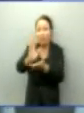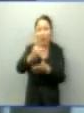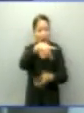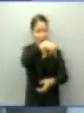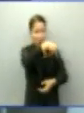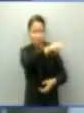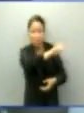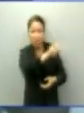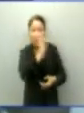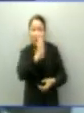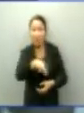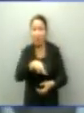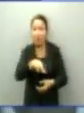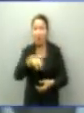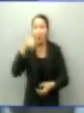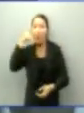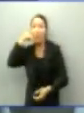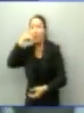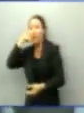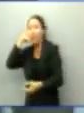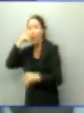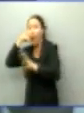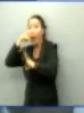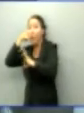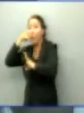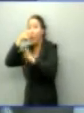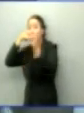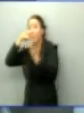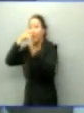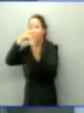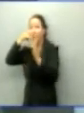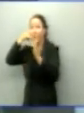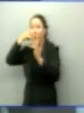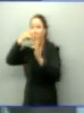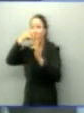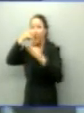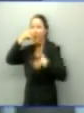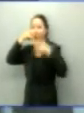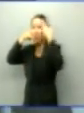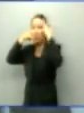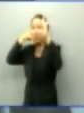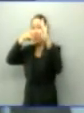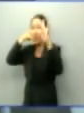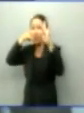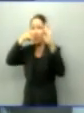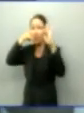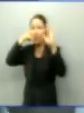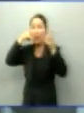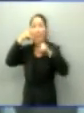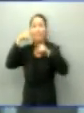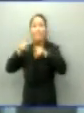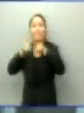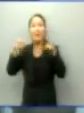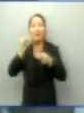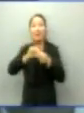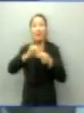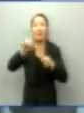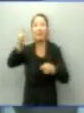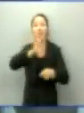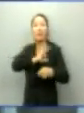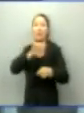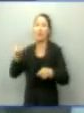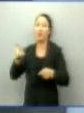interceptação telefônica foi feita pela Polícia Federal. Não foi feita de forma ilegal, porque nós não sabemos. Se é verdadeira ou falsa esta